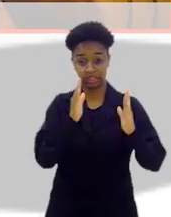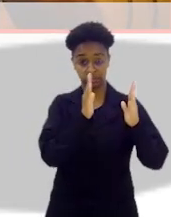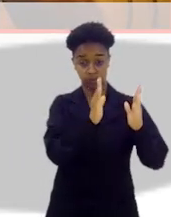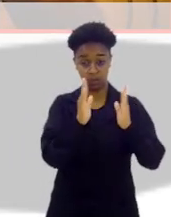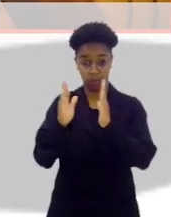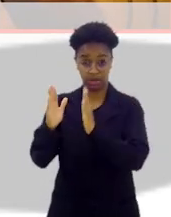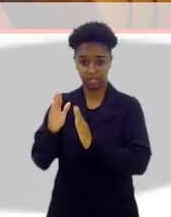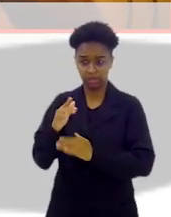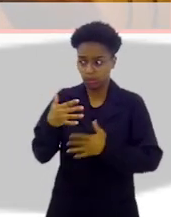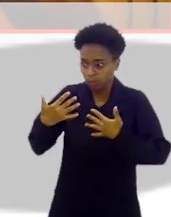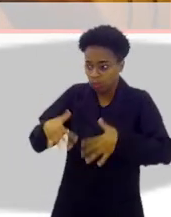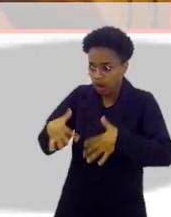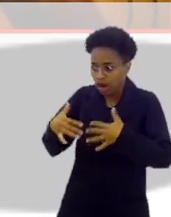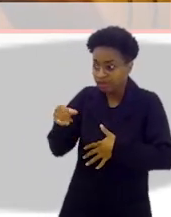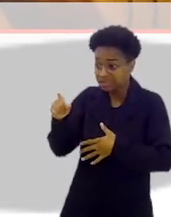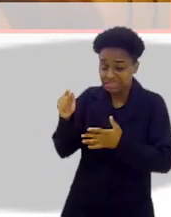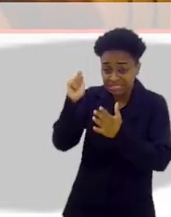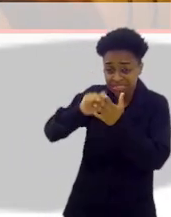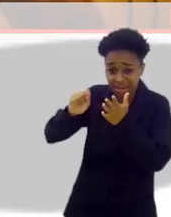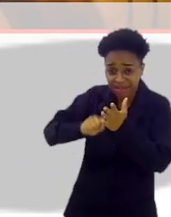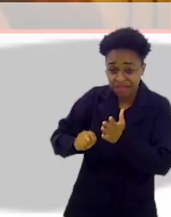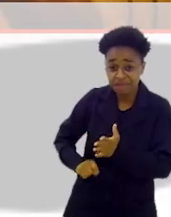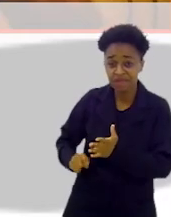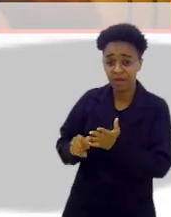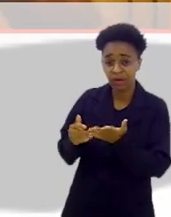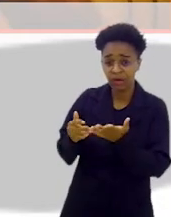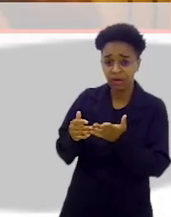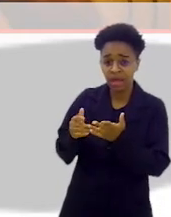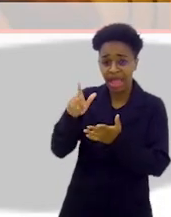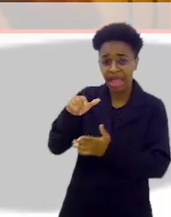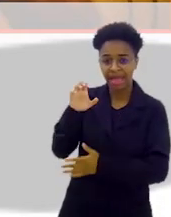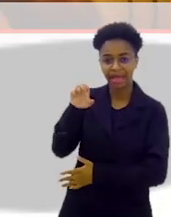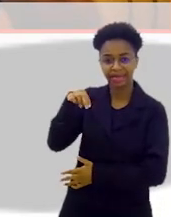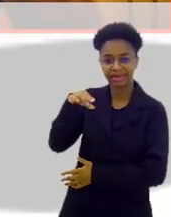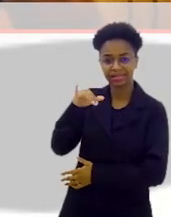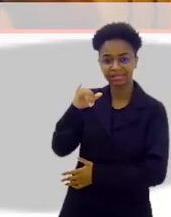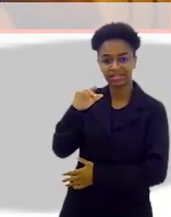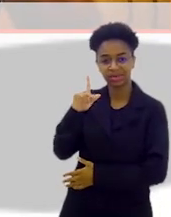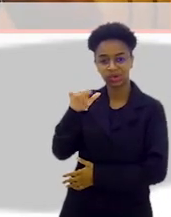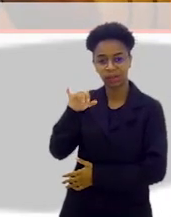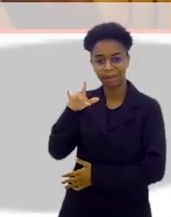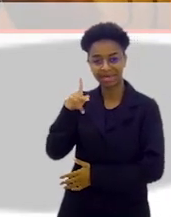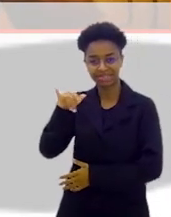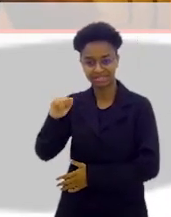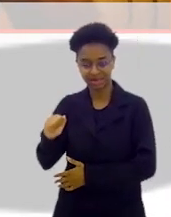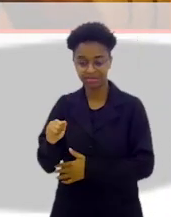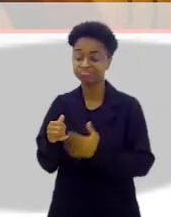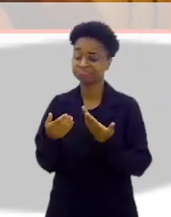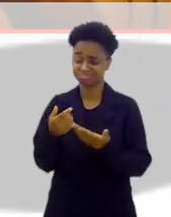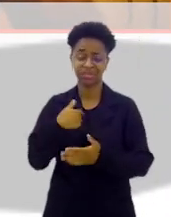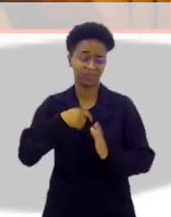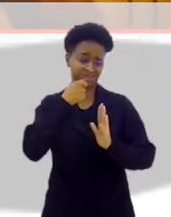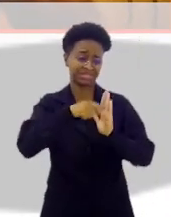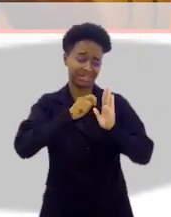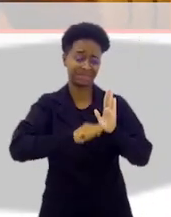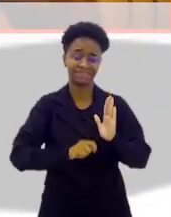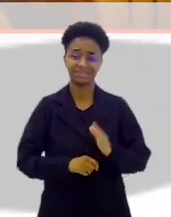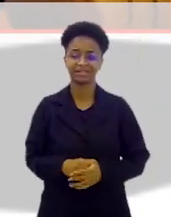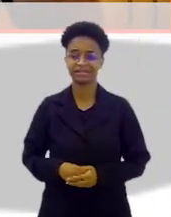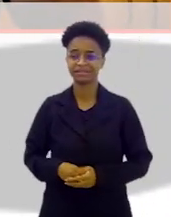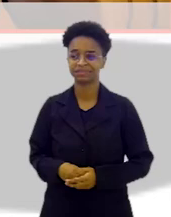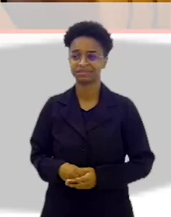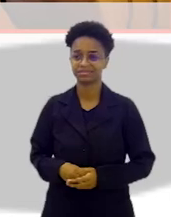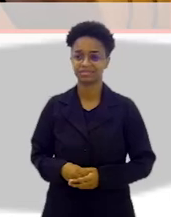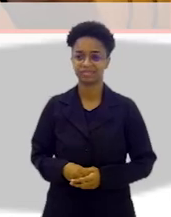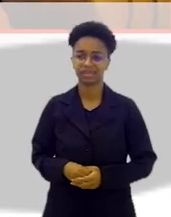nove volumes. Uau! escreveu uma enciclopédia? Escrevi uma enciclopédia. Acho que oito